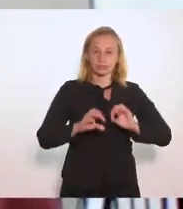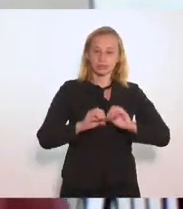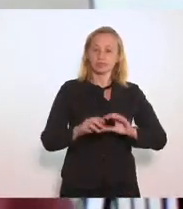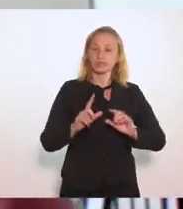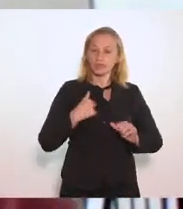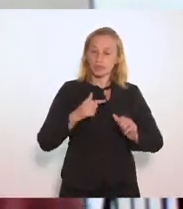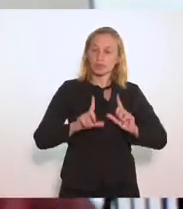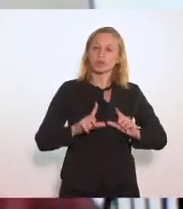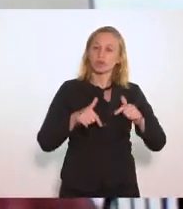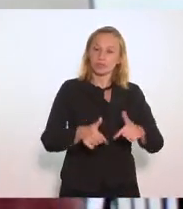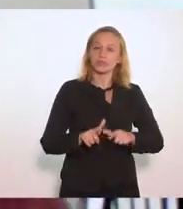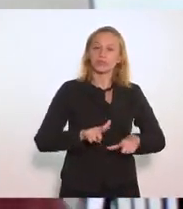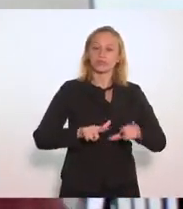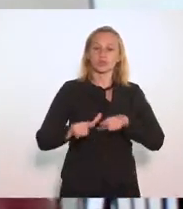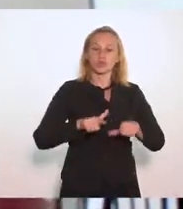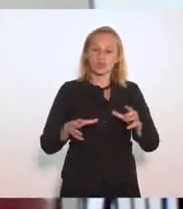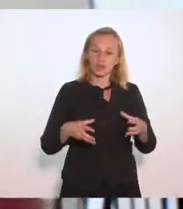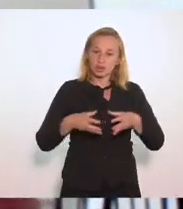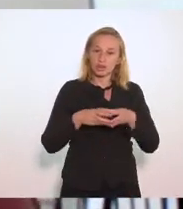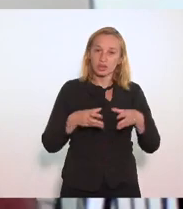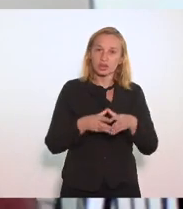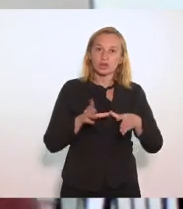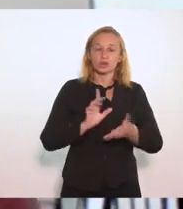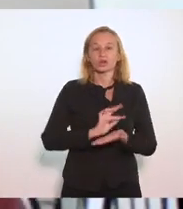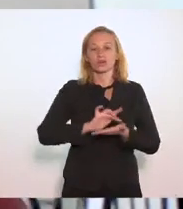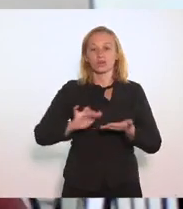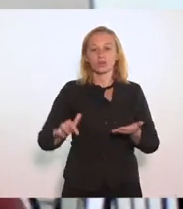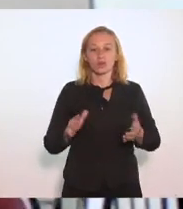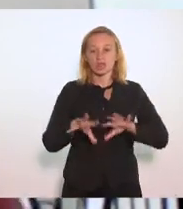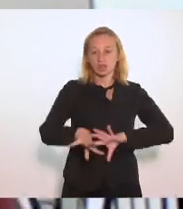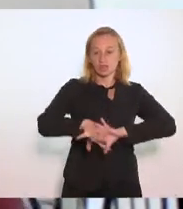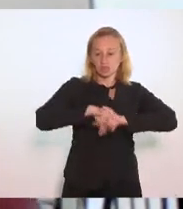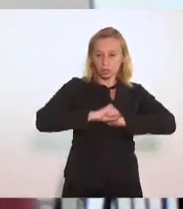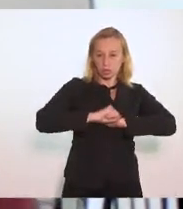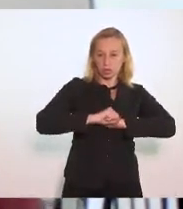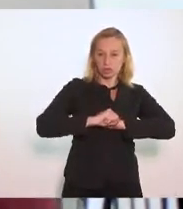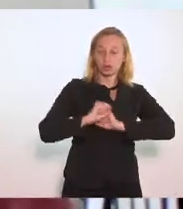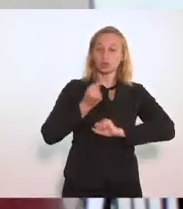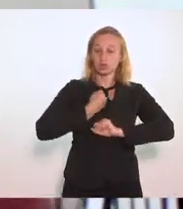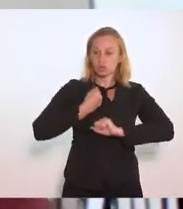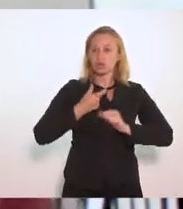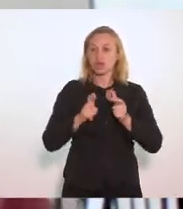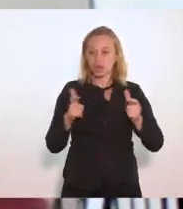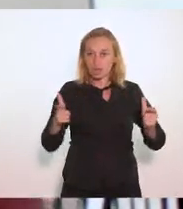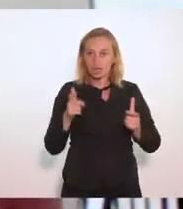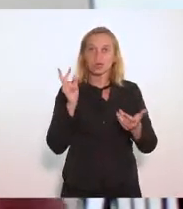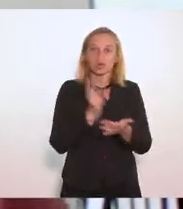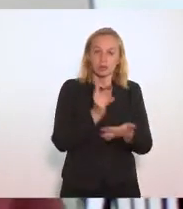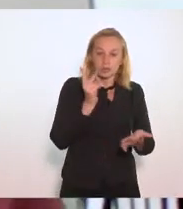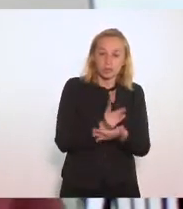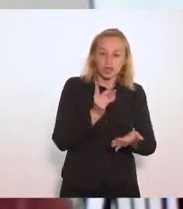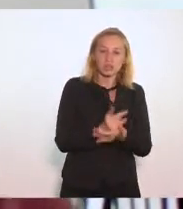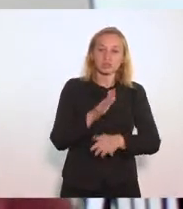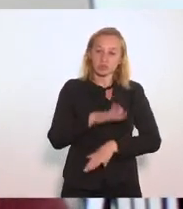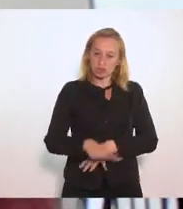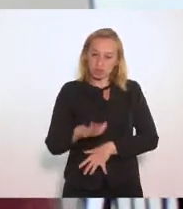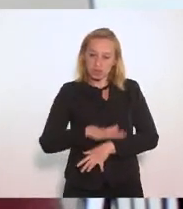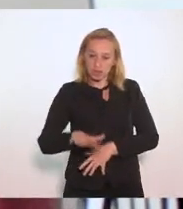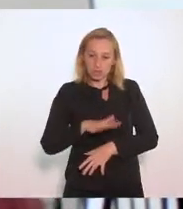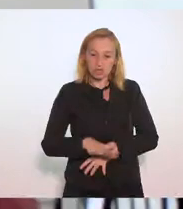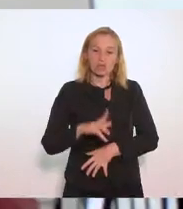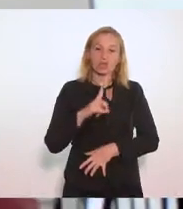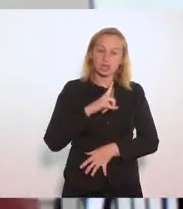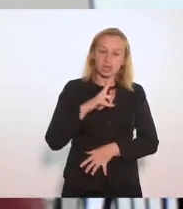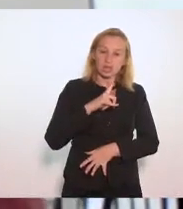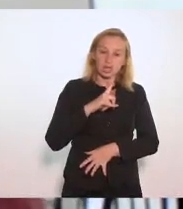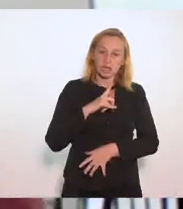espaço onde a sociabilidade é coletiva, onde os níveis de contágio são potencialmente altos, mesmo quando se trata de crianças que têm